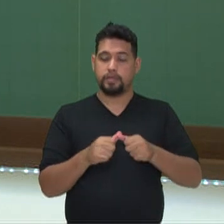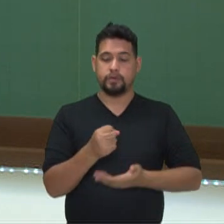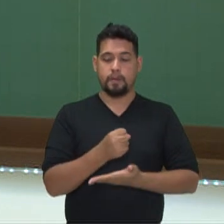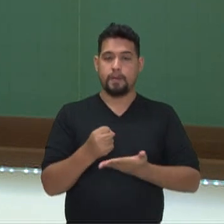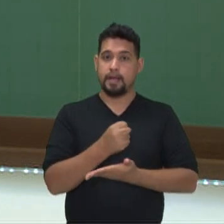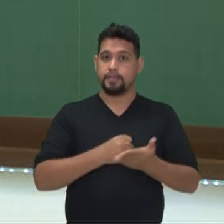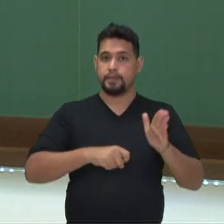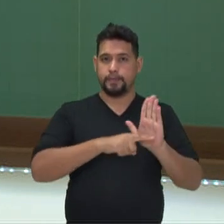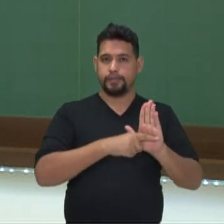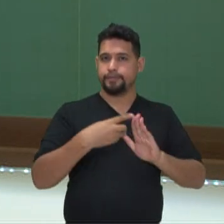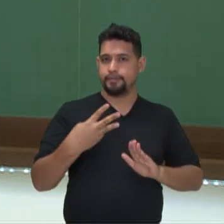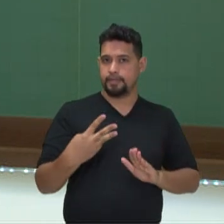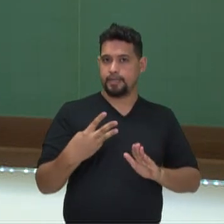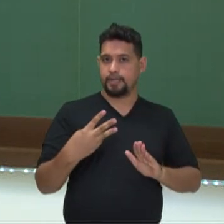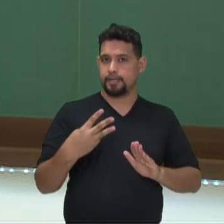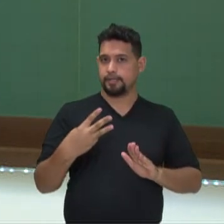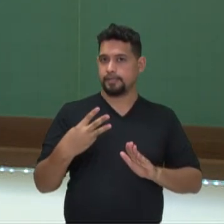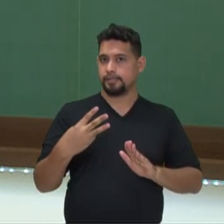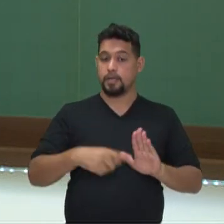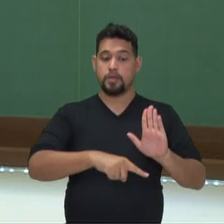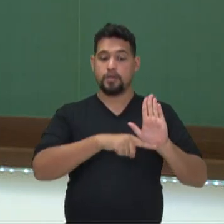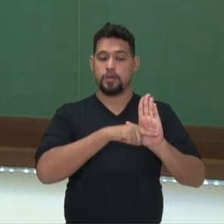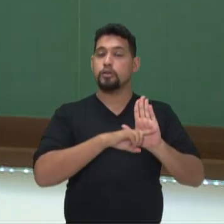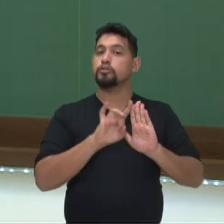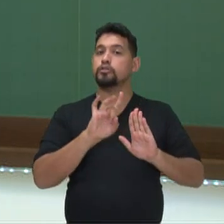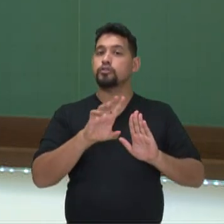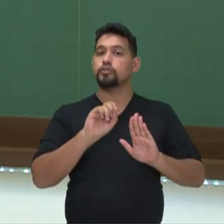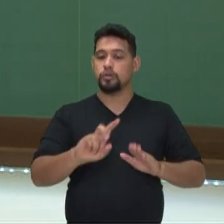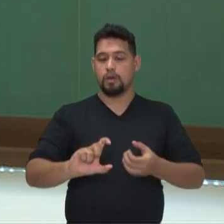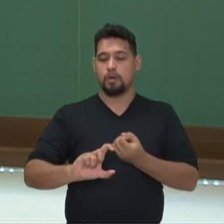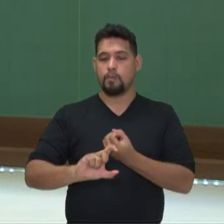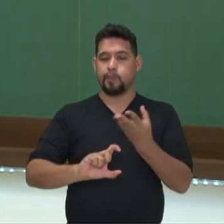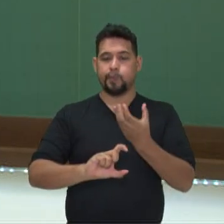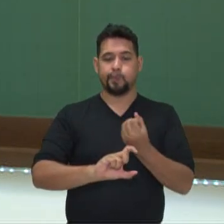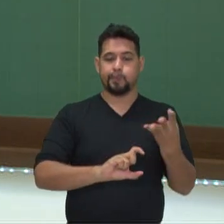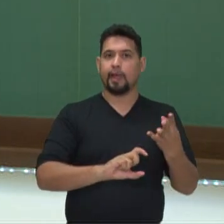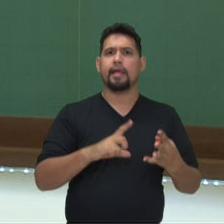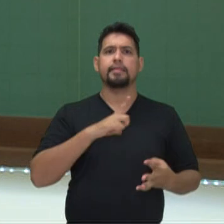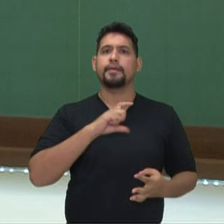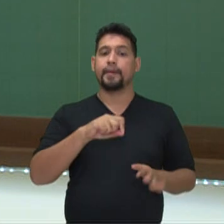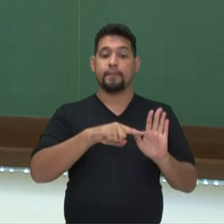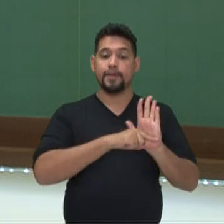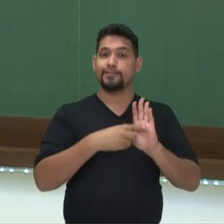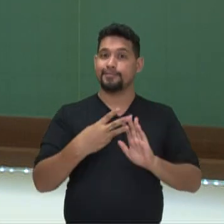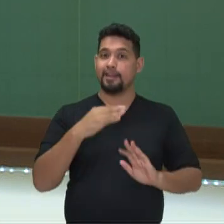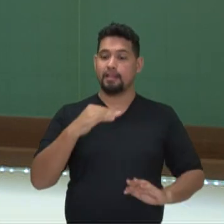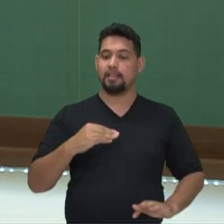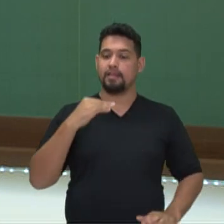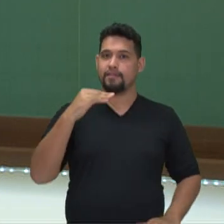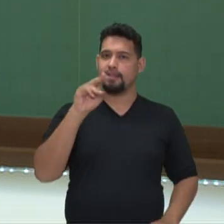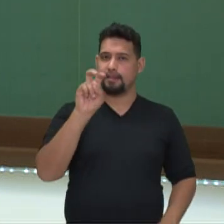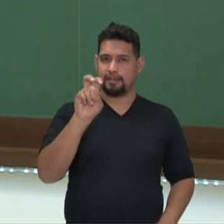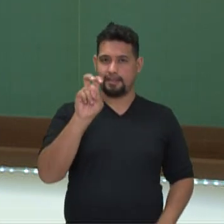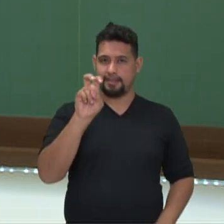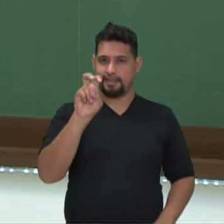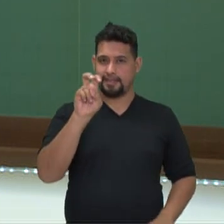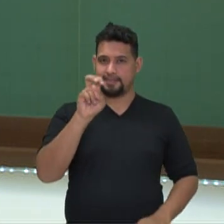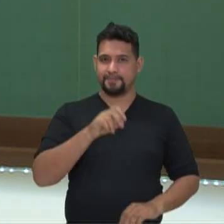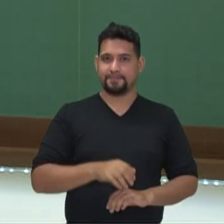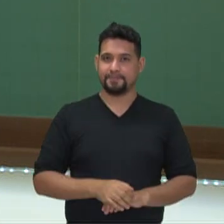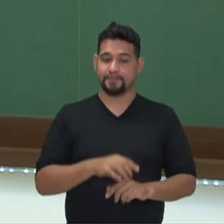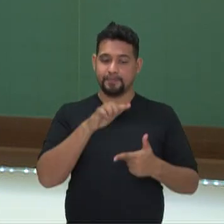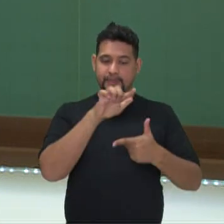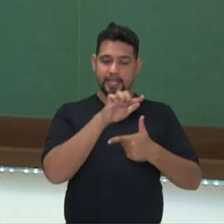menos 3 e subtraio os expoentes. Então aqui nós temos menos 3 elevado à quinta potência